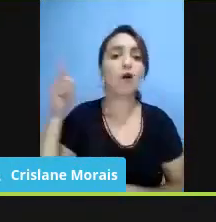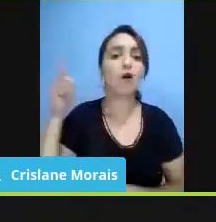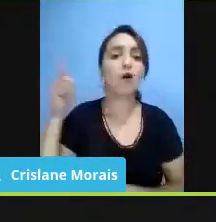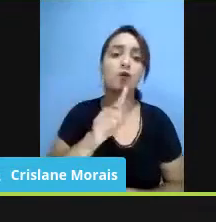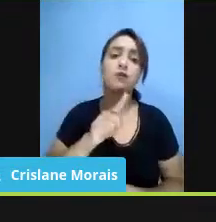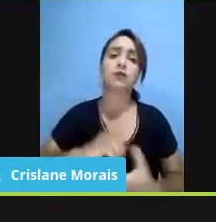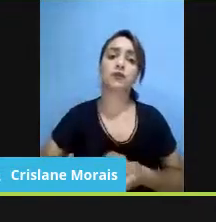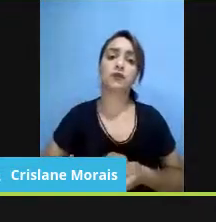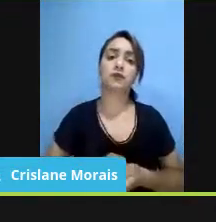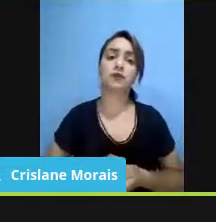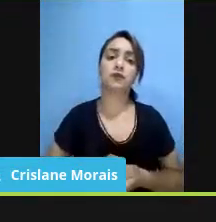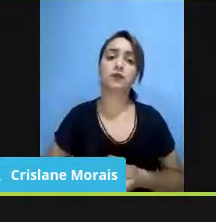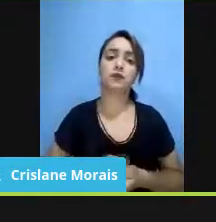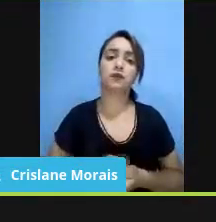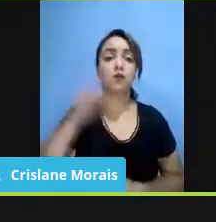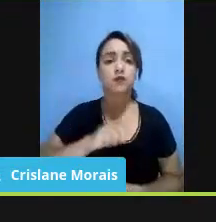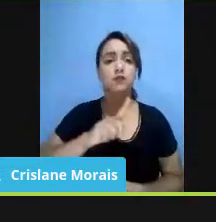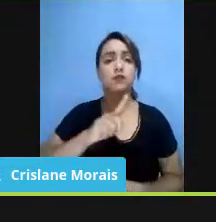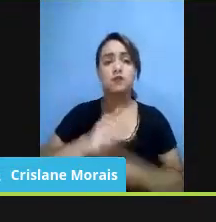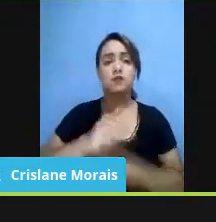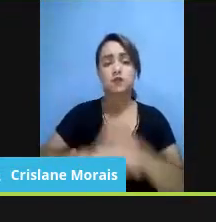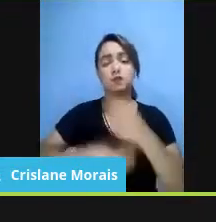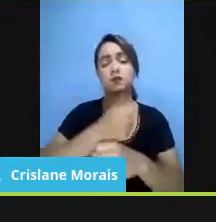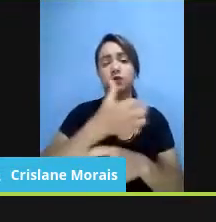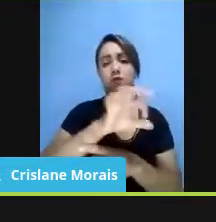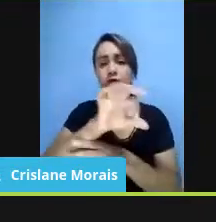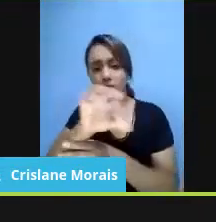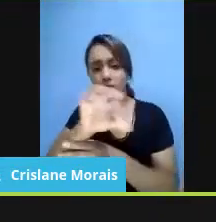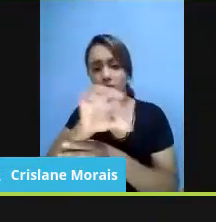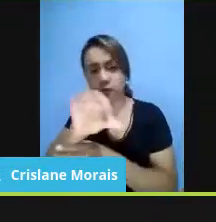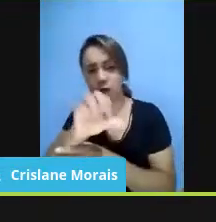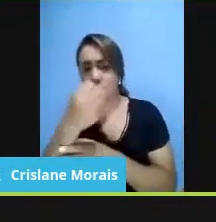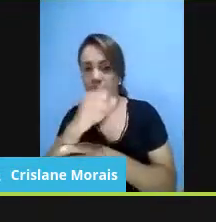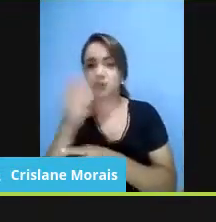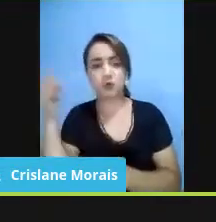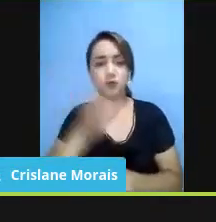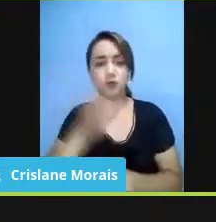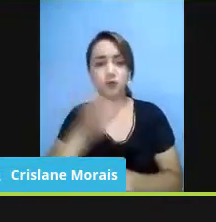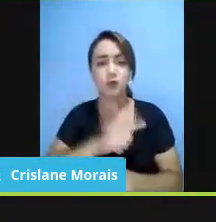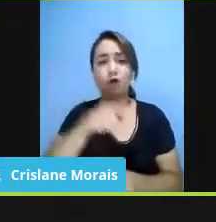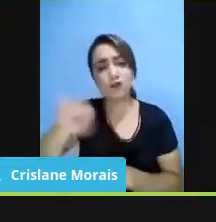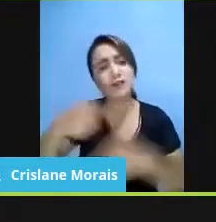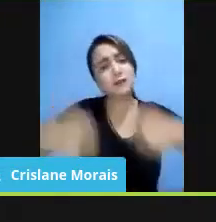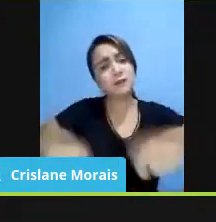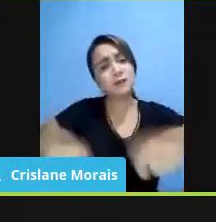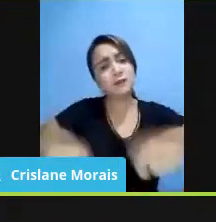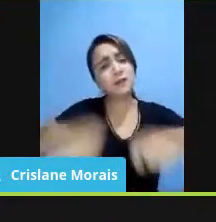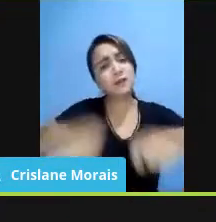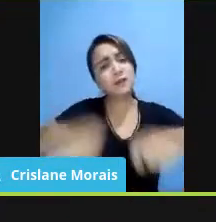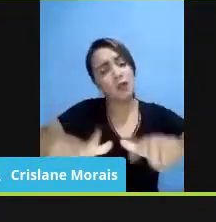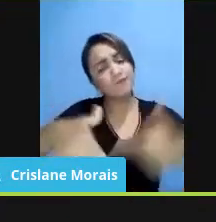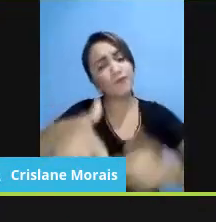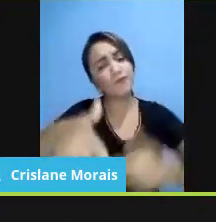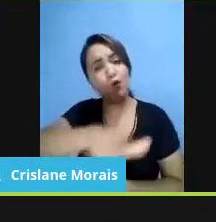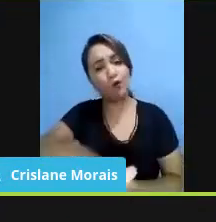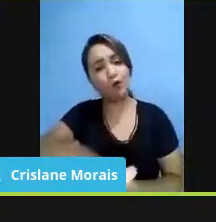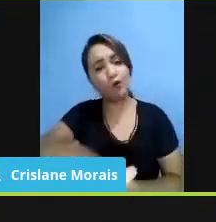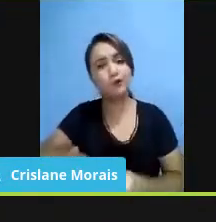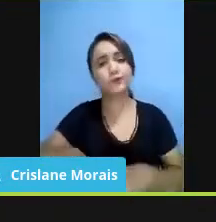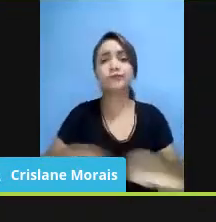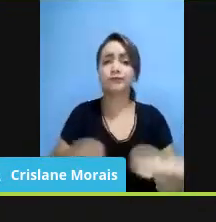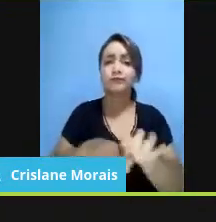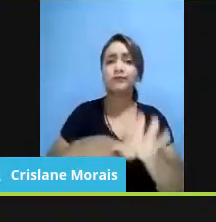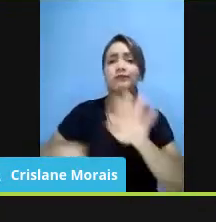em 88. Cabe a vocês, eu acho, que continuaram essa luta. Os pactos intergeracionais são desse tipo.